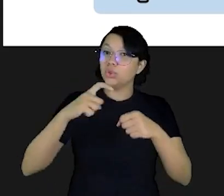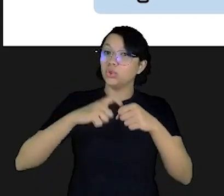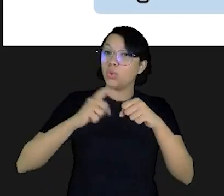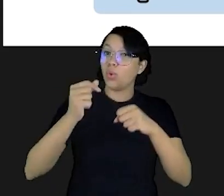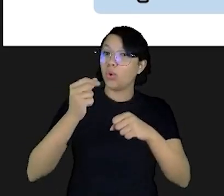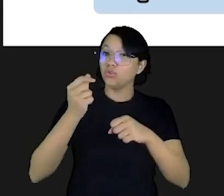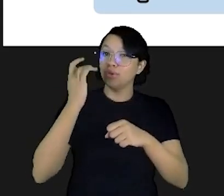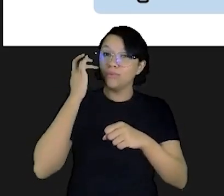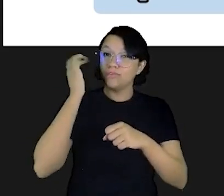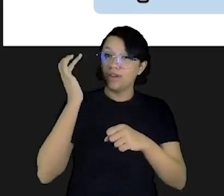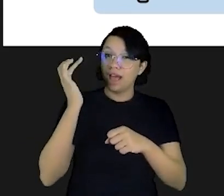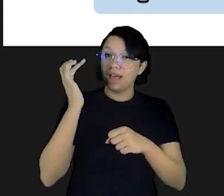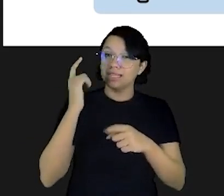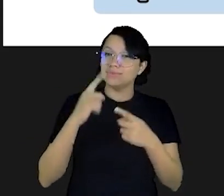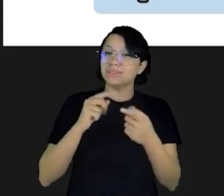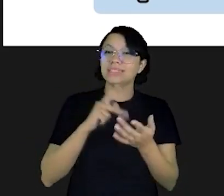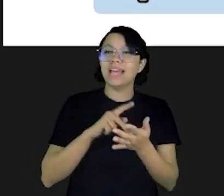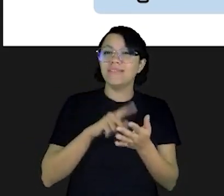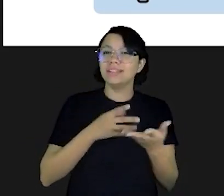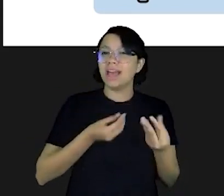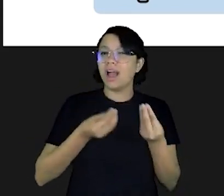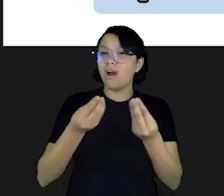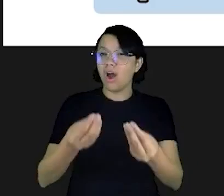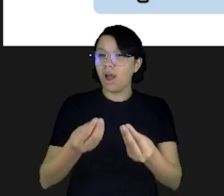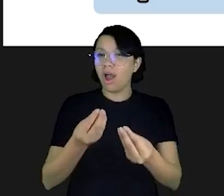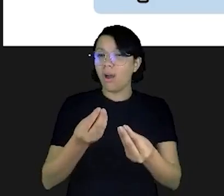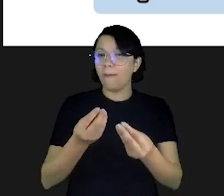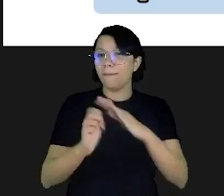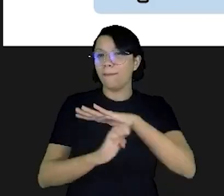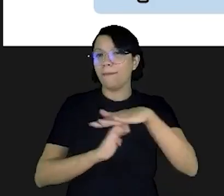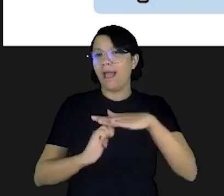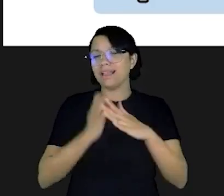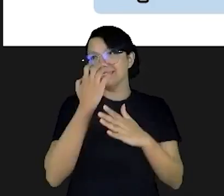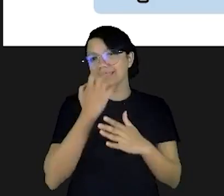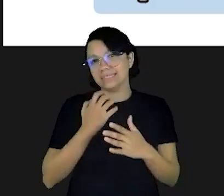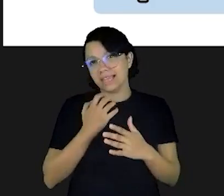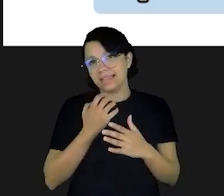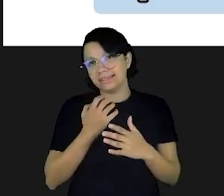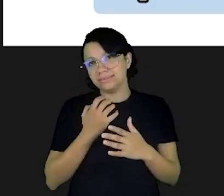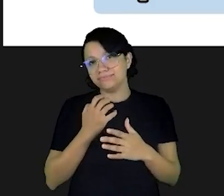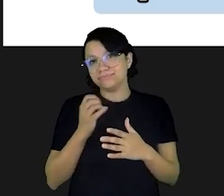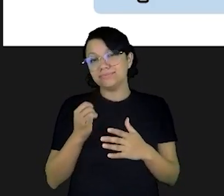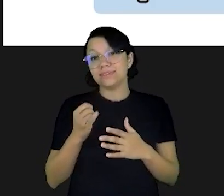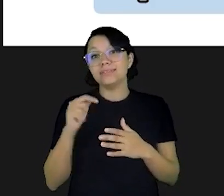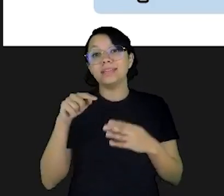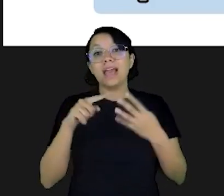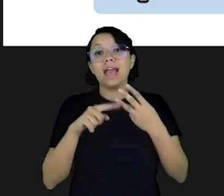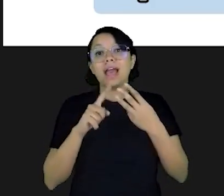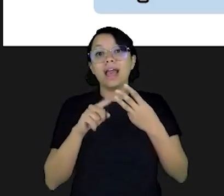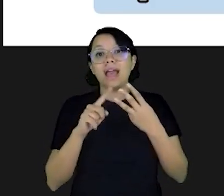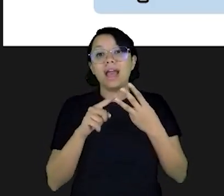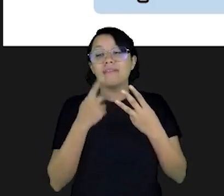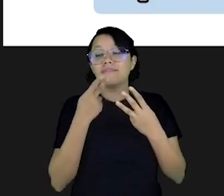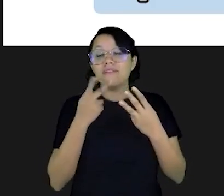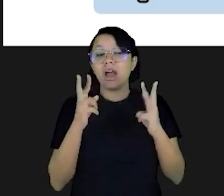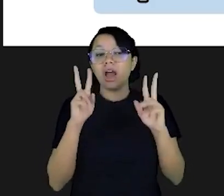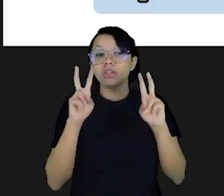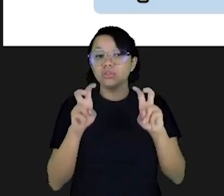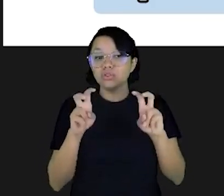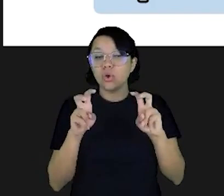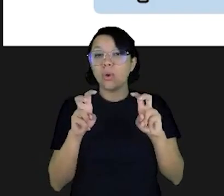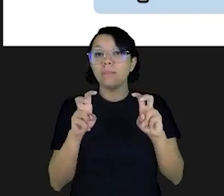oferecida, ela de fato está sendo oferecida por uma empresa séria, se aquela rentabilidade diz respeito a algo